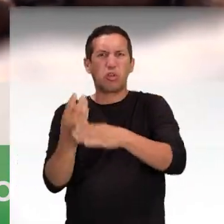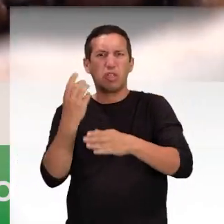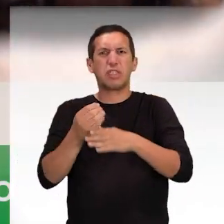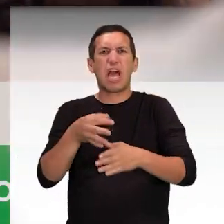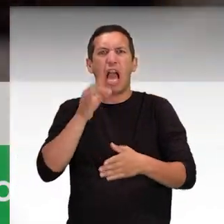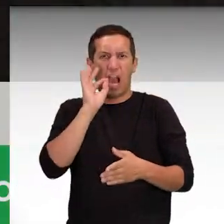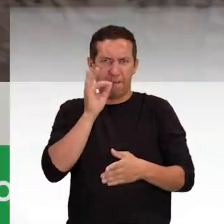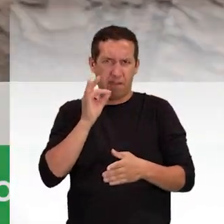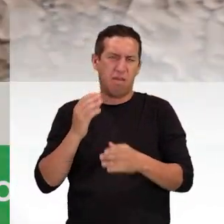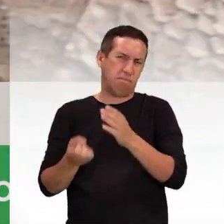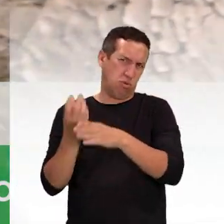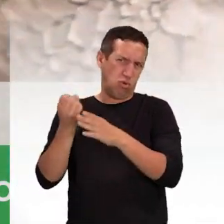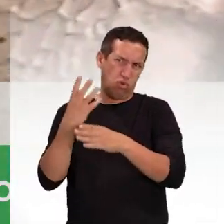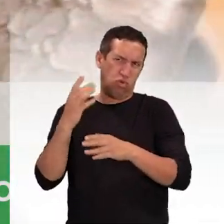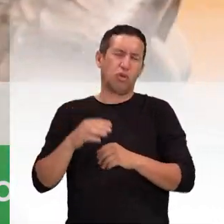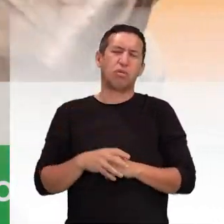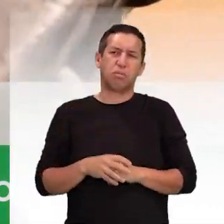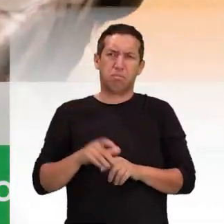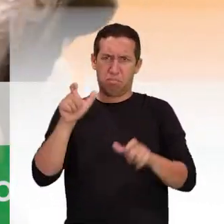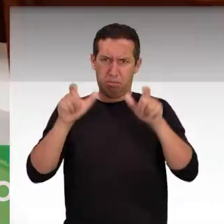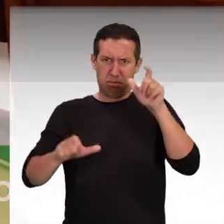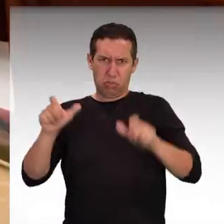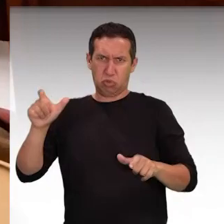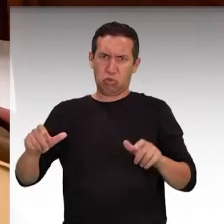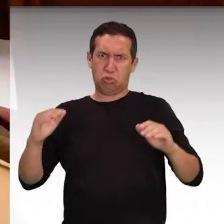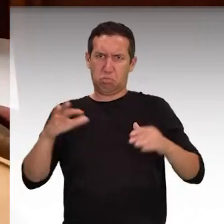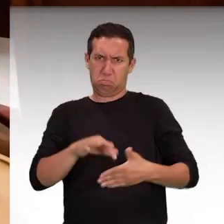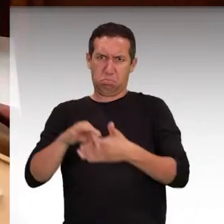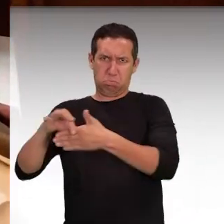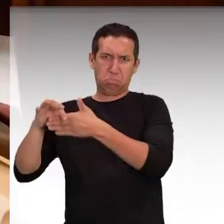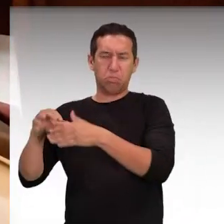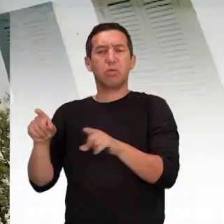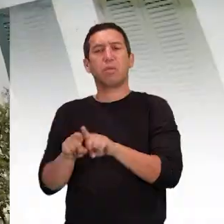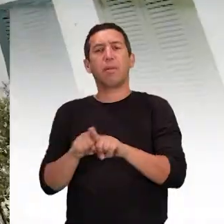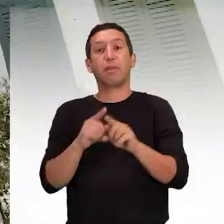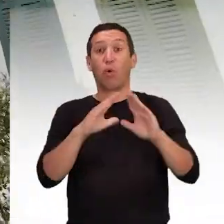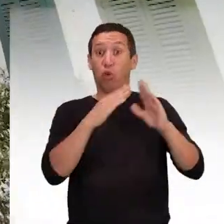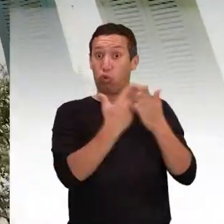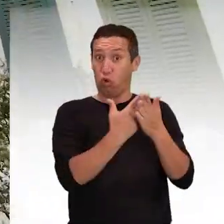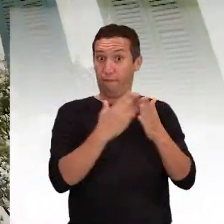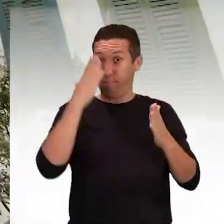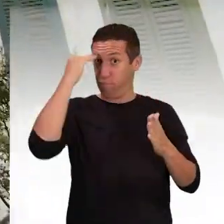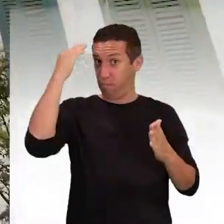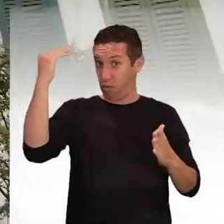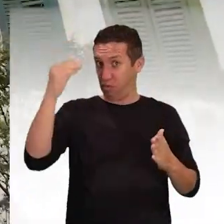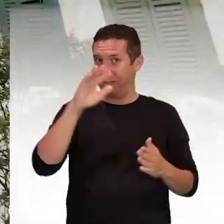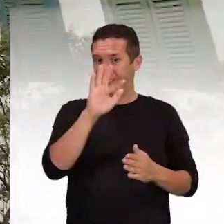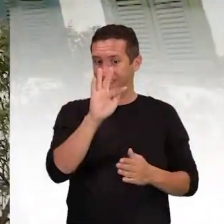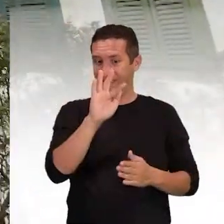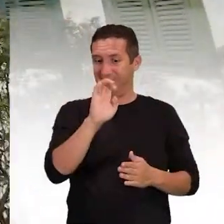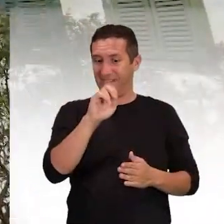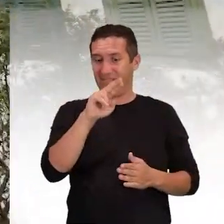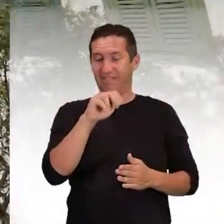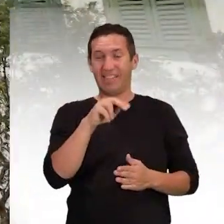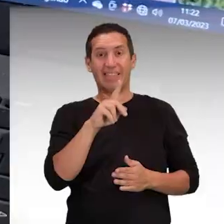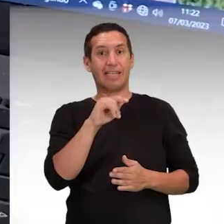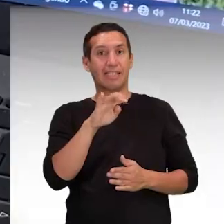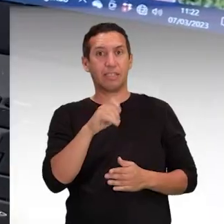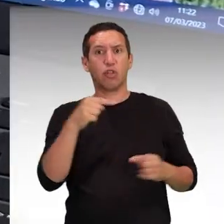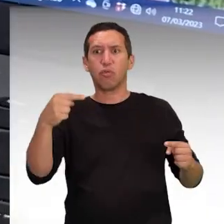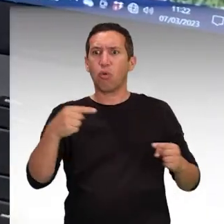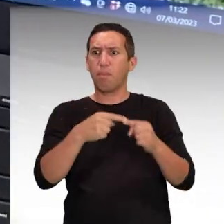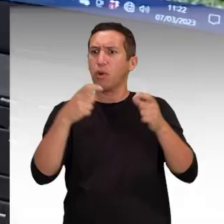café. Passado que pode ser lembrado por meio de imóveis antigos, como do Colégio Fernandes, que faz parte do conjunto